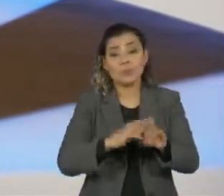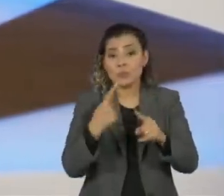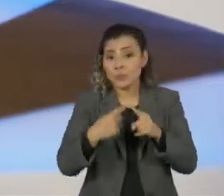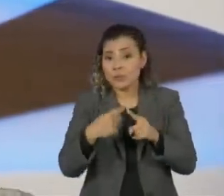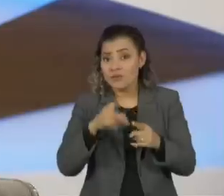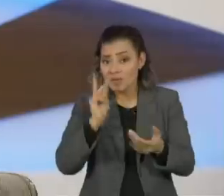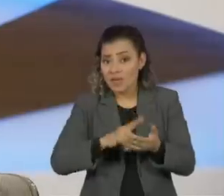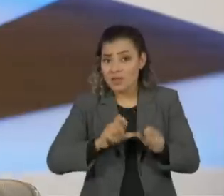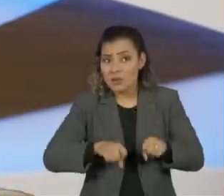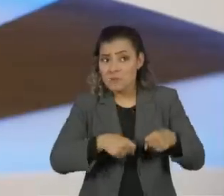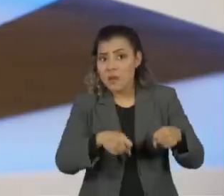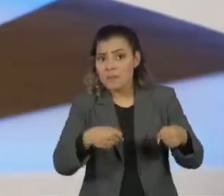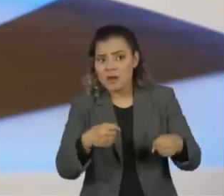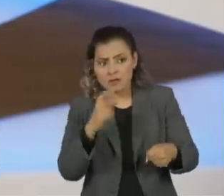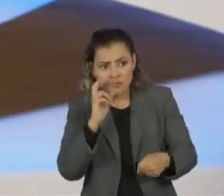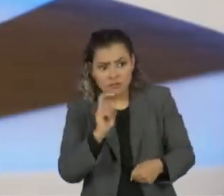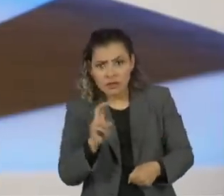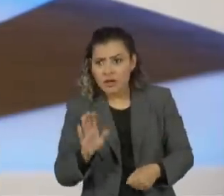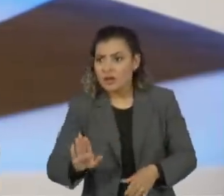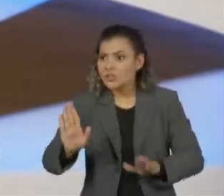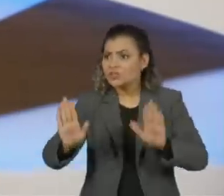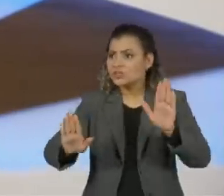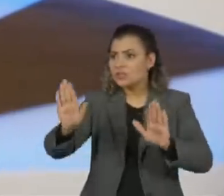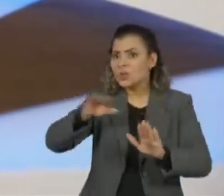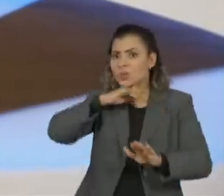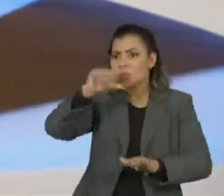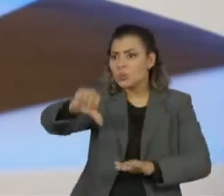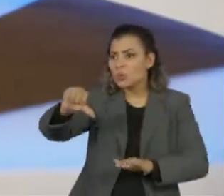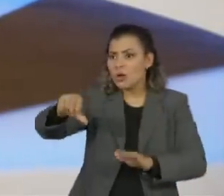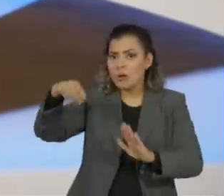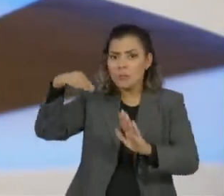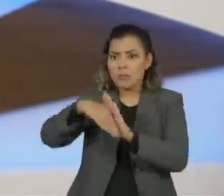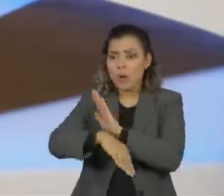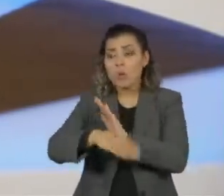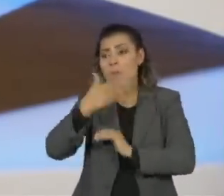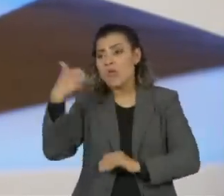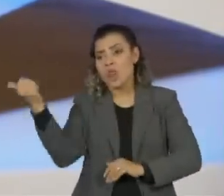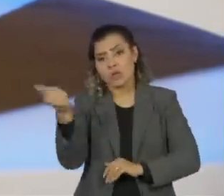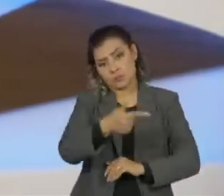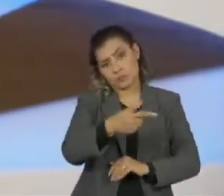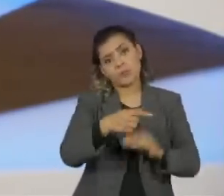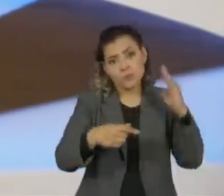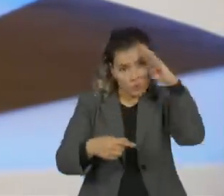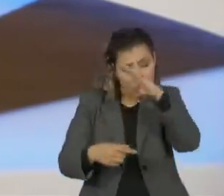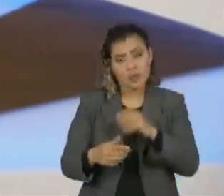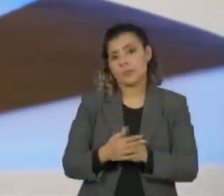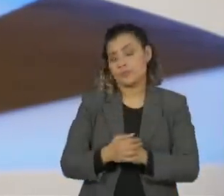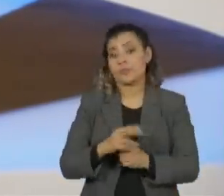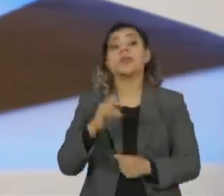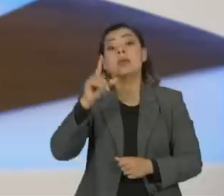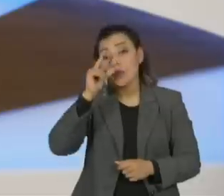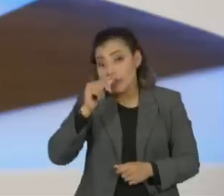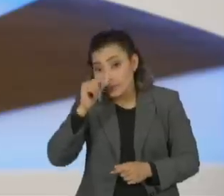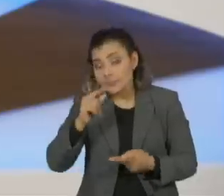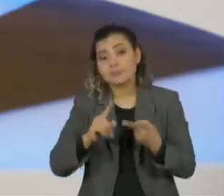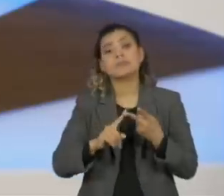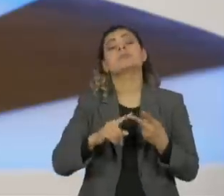desempenho ruim dos outros candidatos que deveriam ser profundamente melhores do o Bolsonaro, como o Henrique Meirelles, o próprio Ciro Gomes,